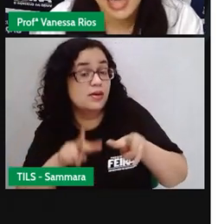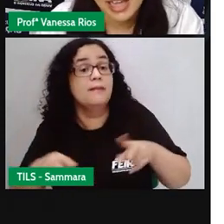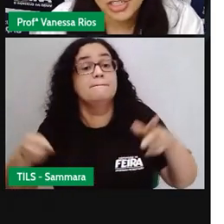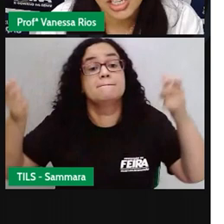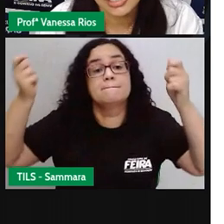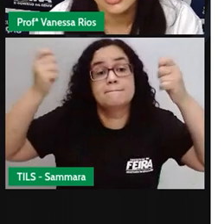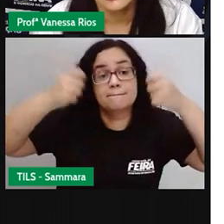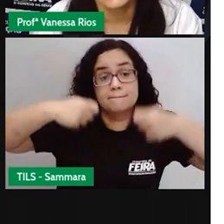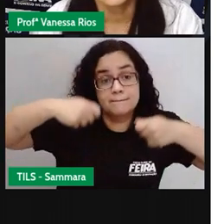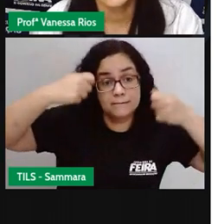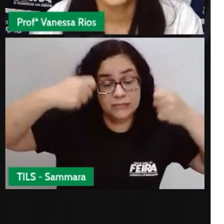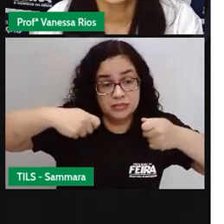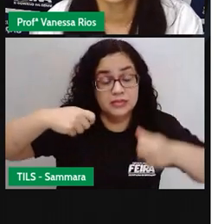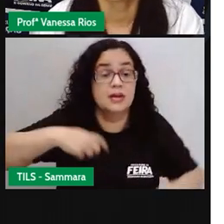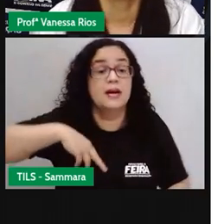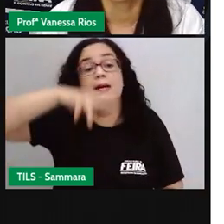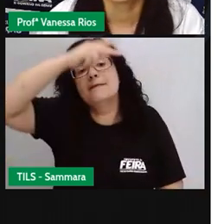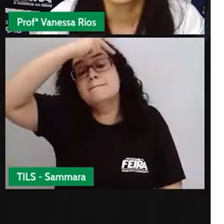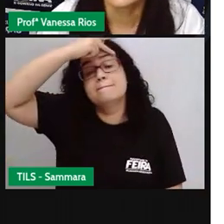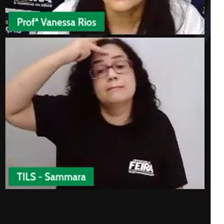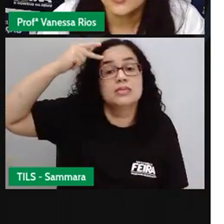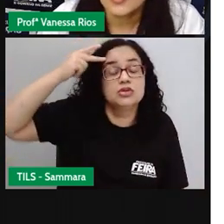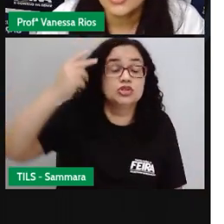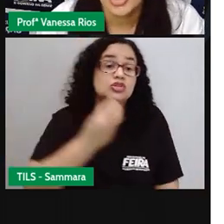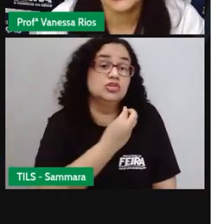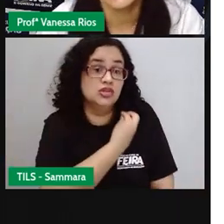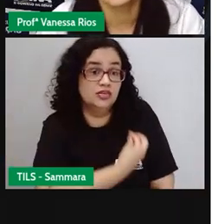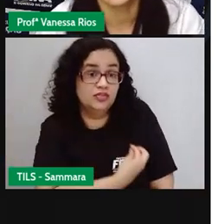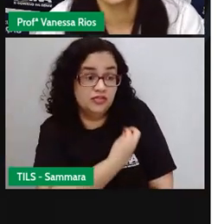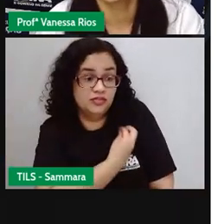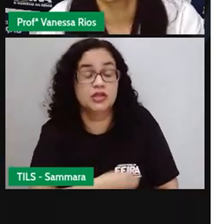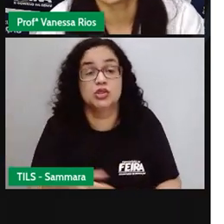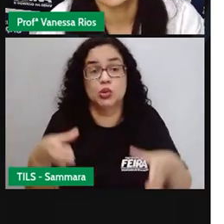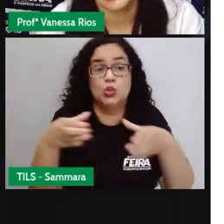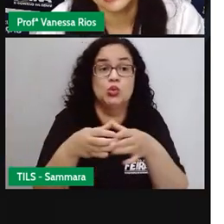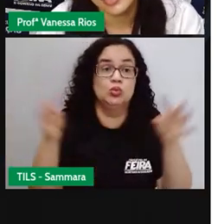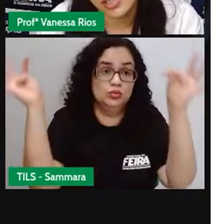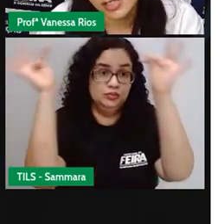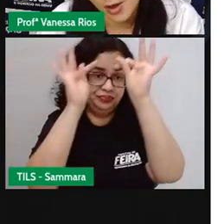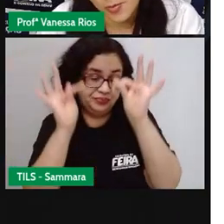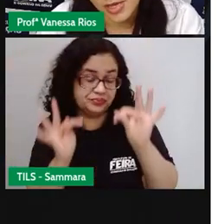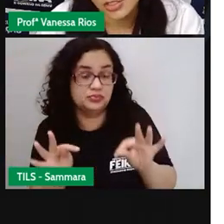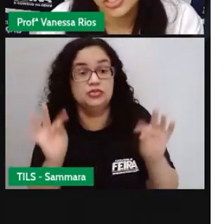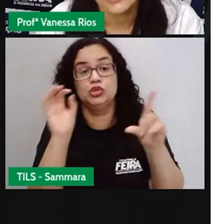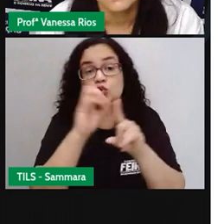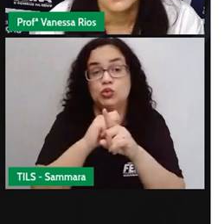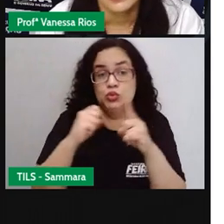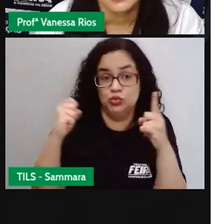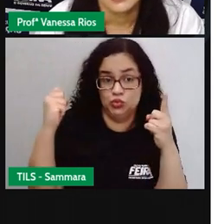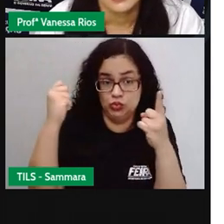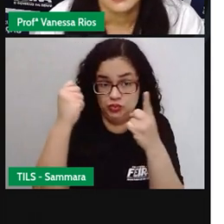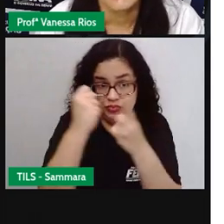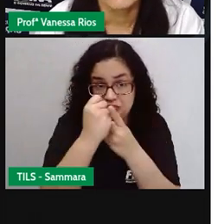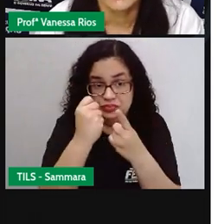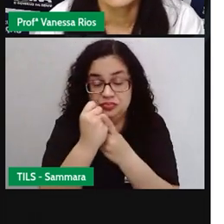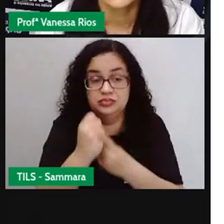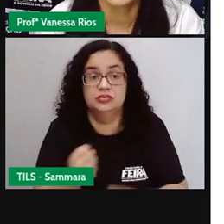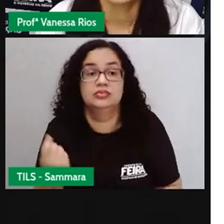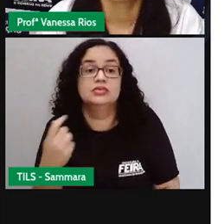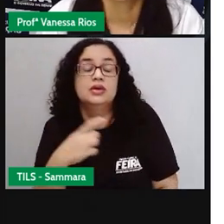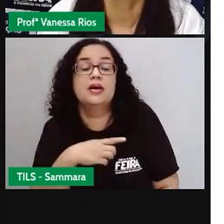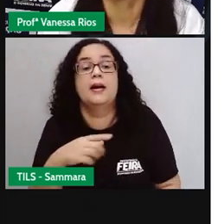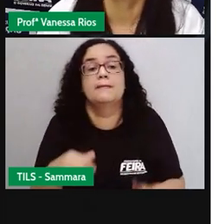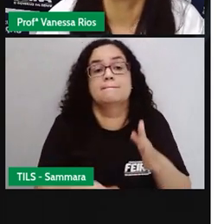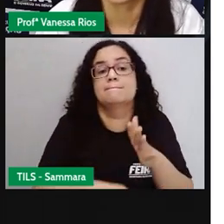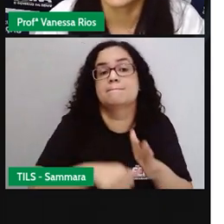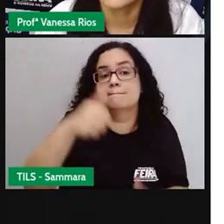necessidade aí das pessoas viverem em grupos, né? E de se organizarem socialmente, foi um